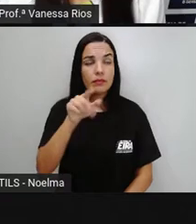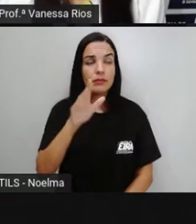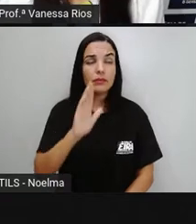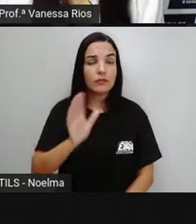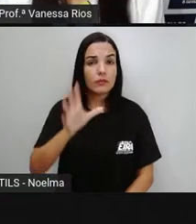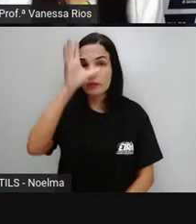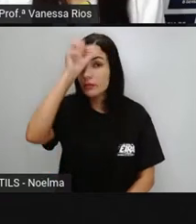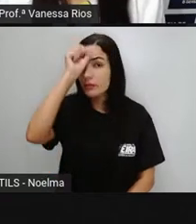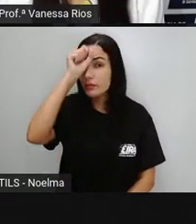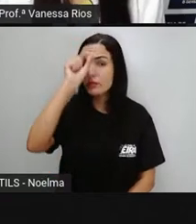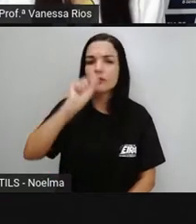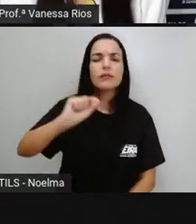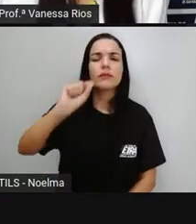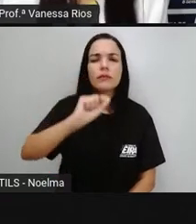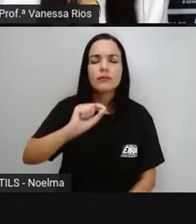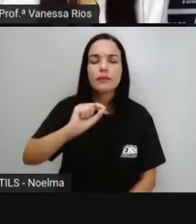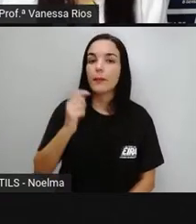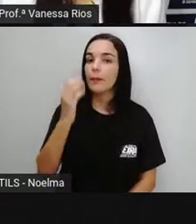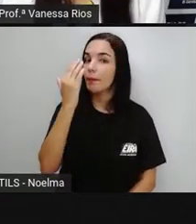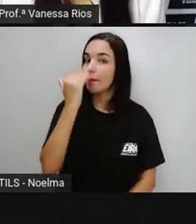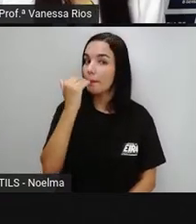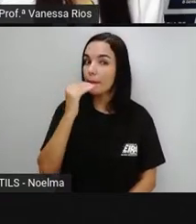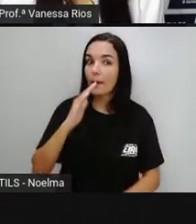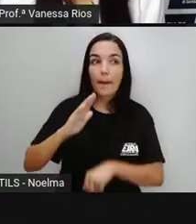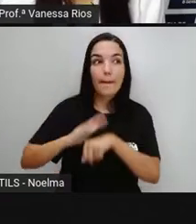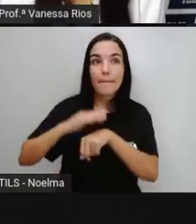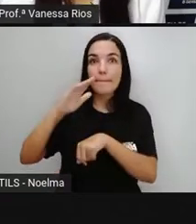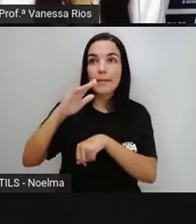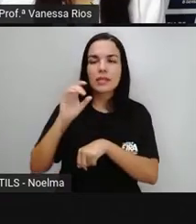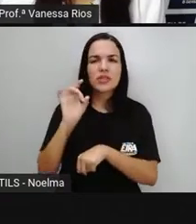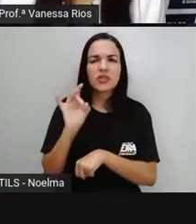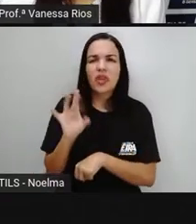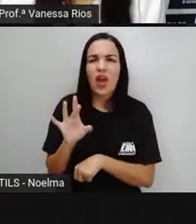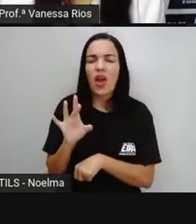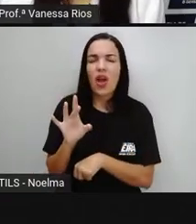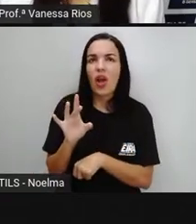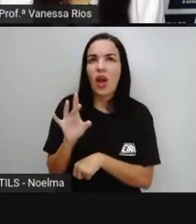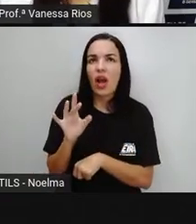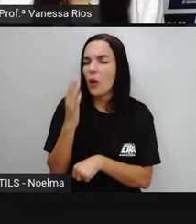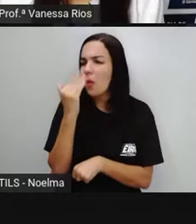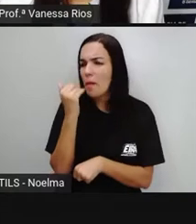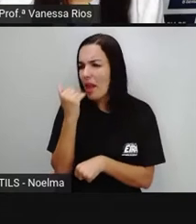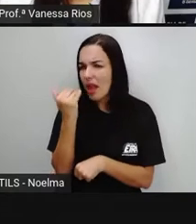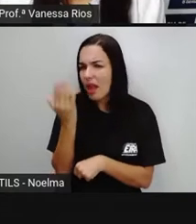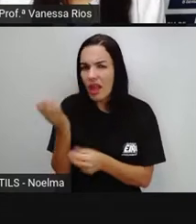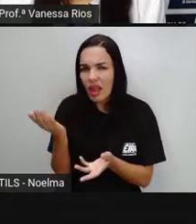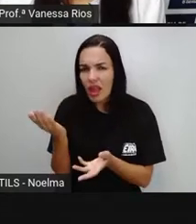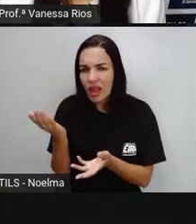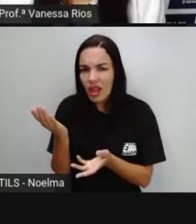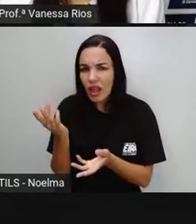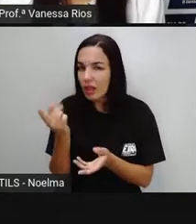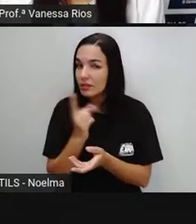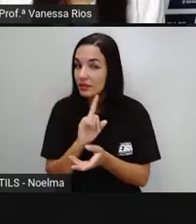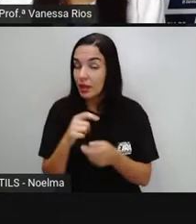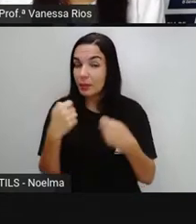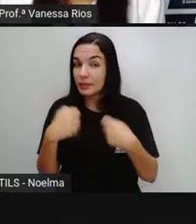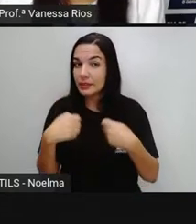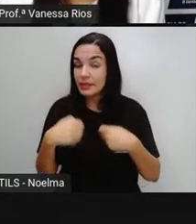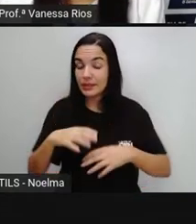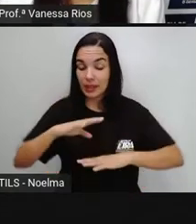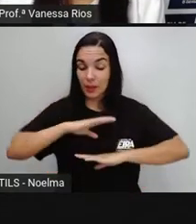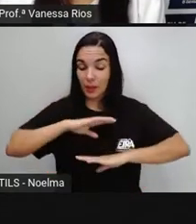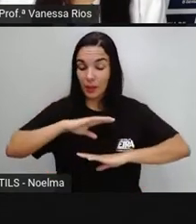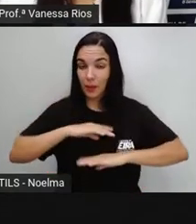nós já aprendemos Que a alimentação É mais do que Ingerir alimentos Pra manter nosso corpo